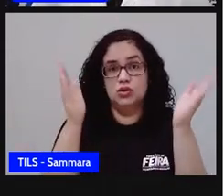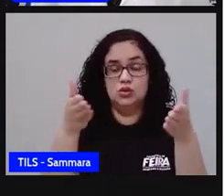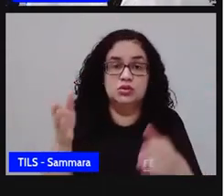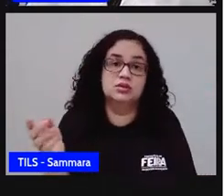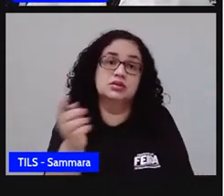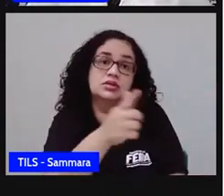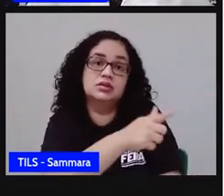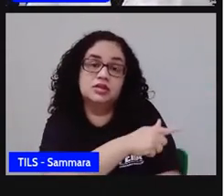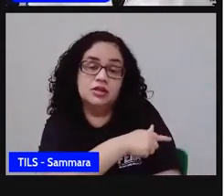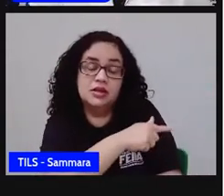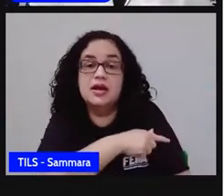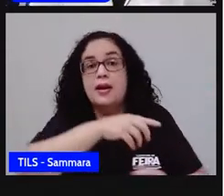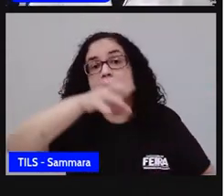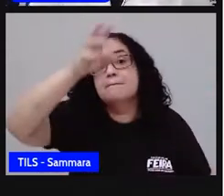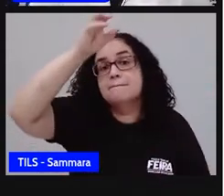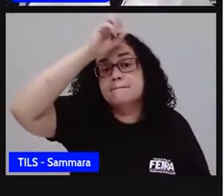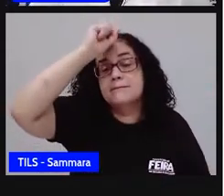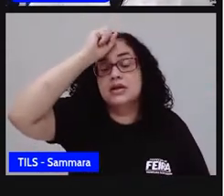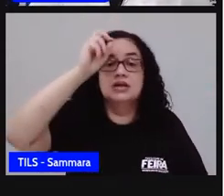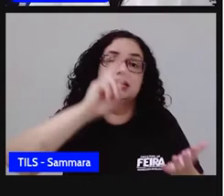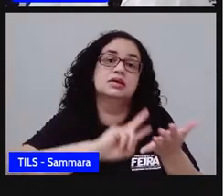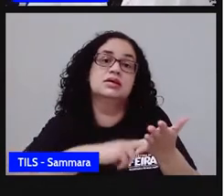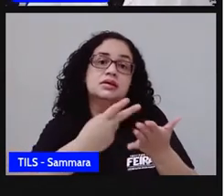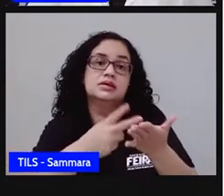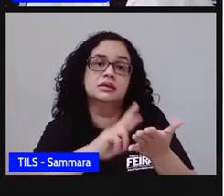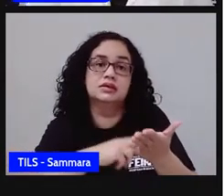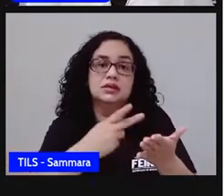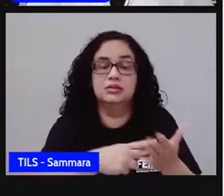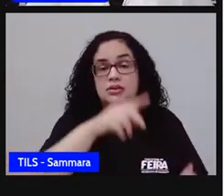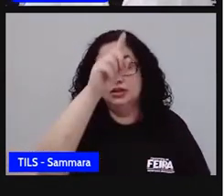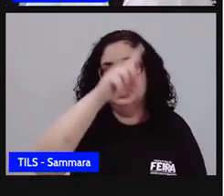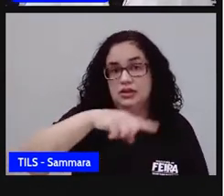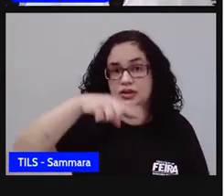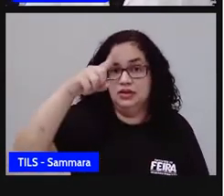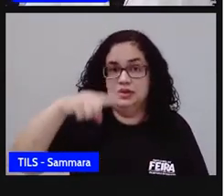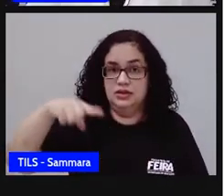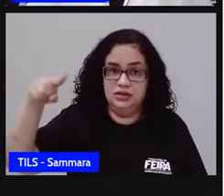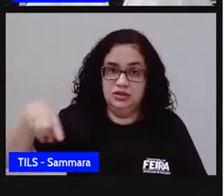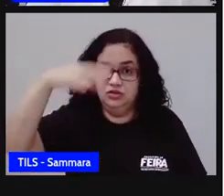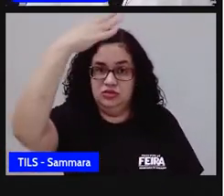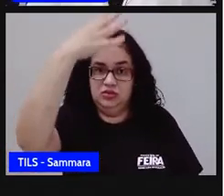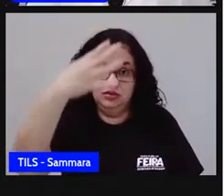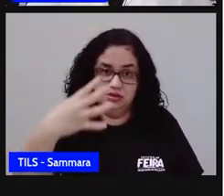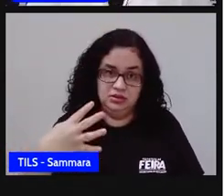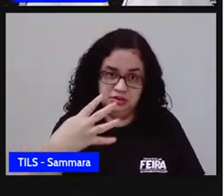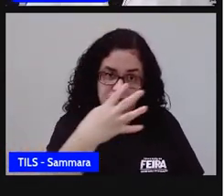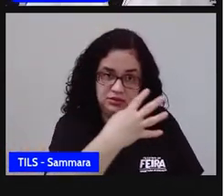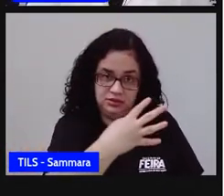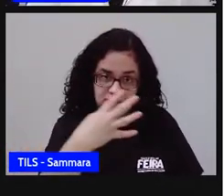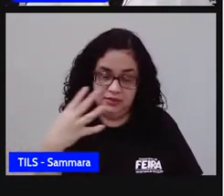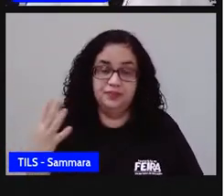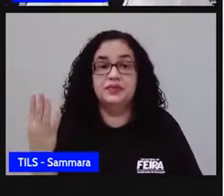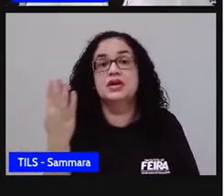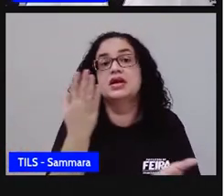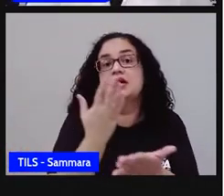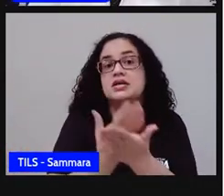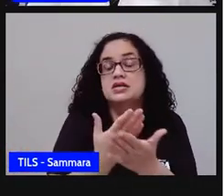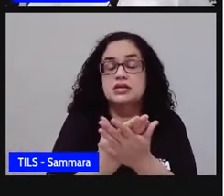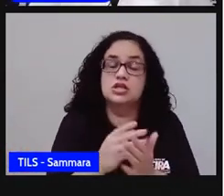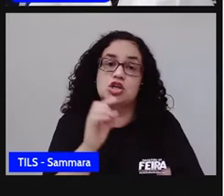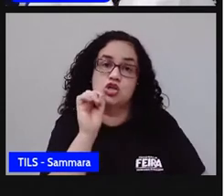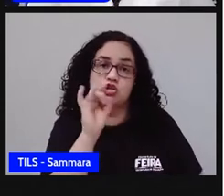sétimo ano? gente vai aprender a interpretar gráfico e tabela, na verdade, nessa aula a gente vai falar só de